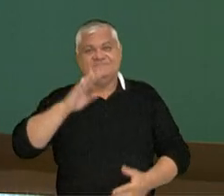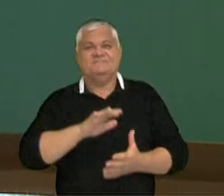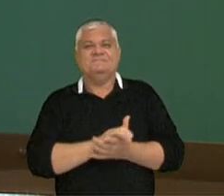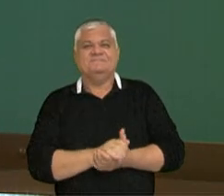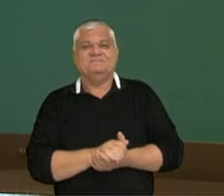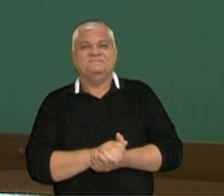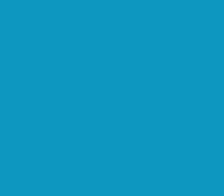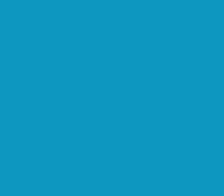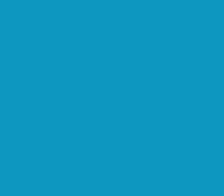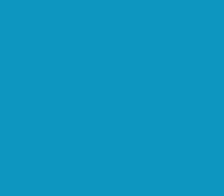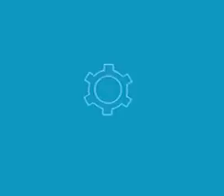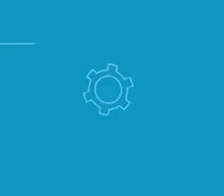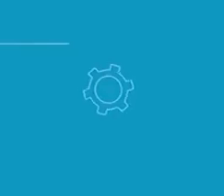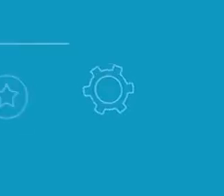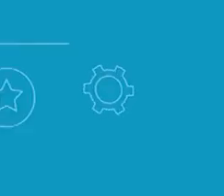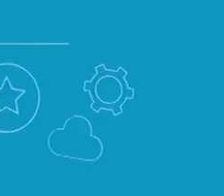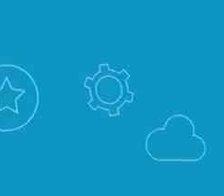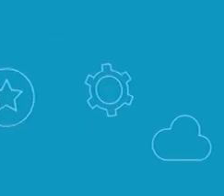breve!